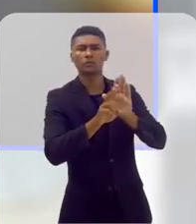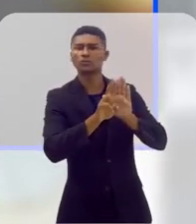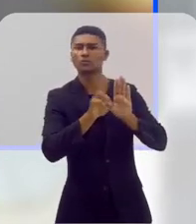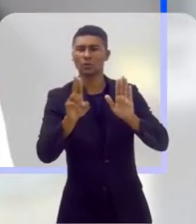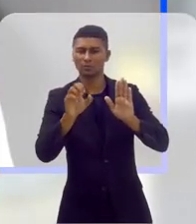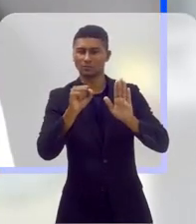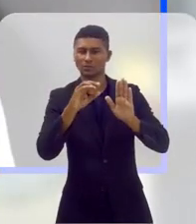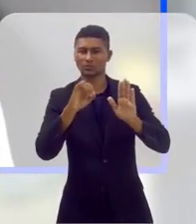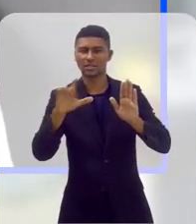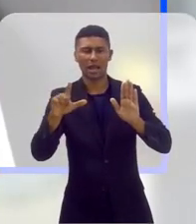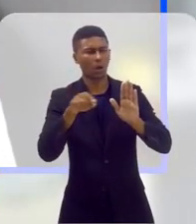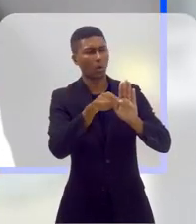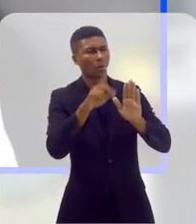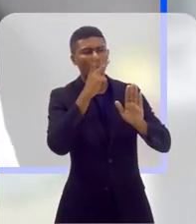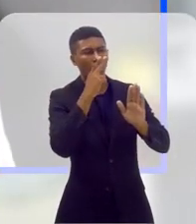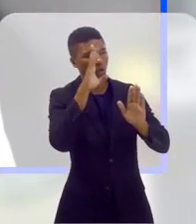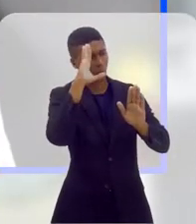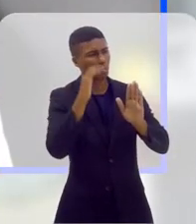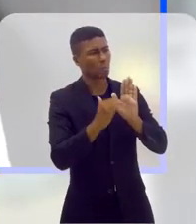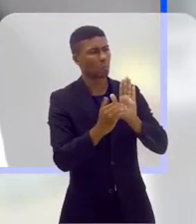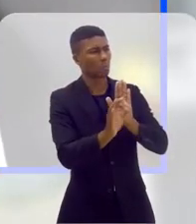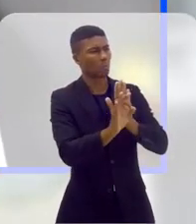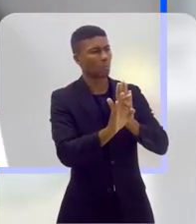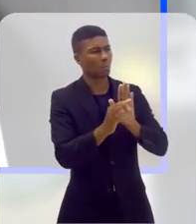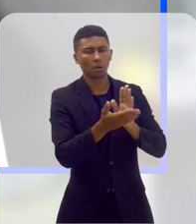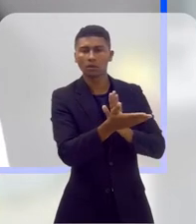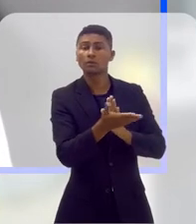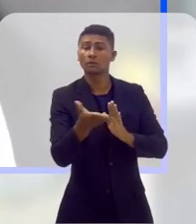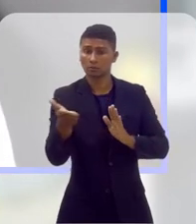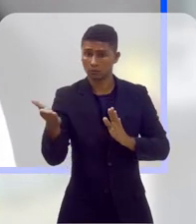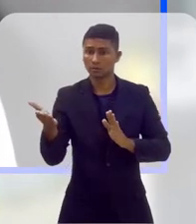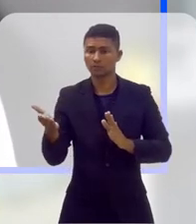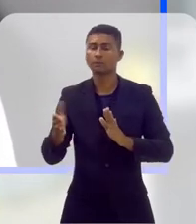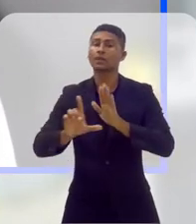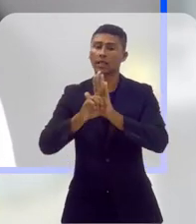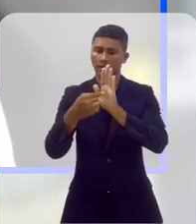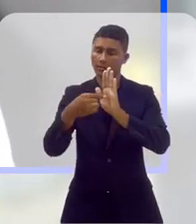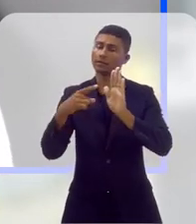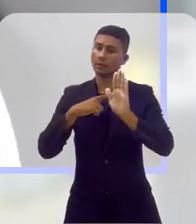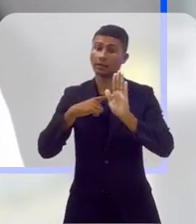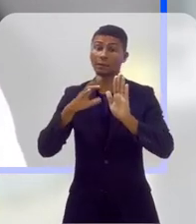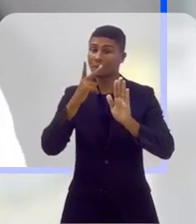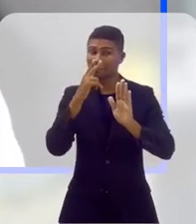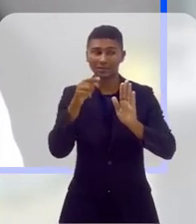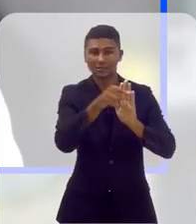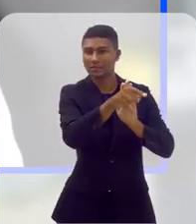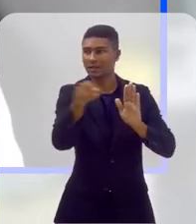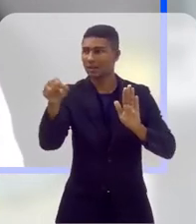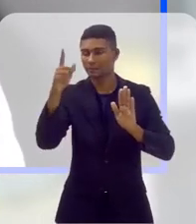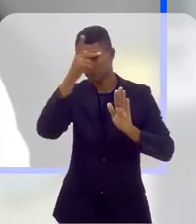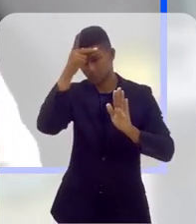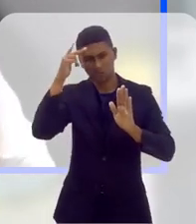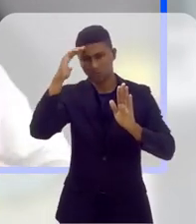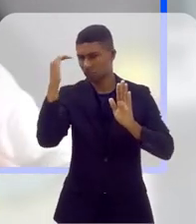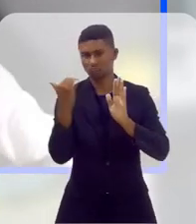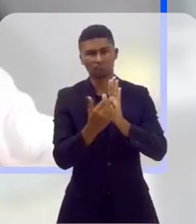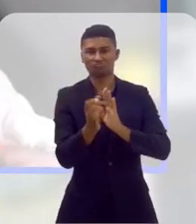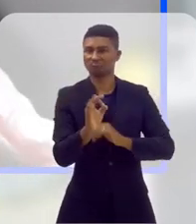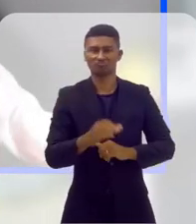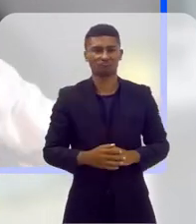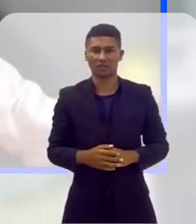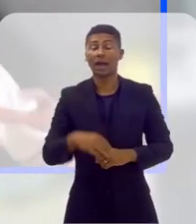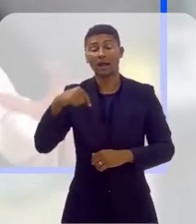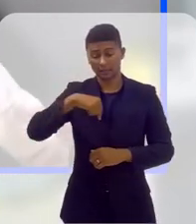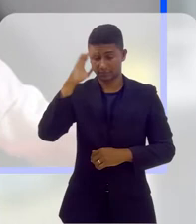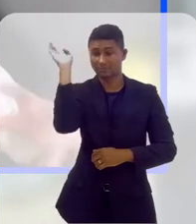social. Então, não é porque a lei existe que ela efetivamente vai ser obedecida. Isso é a tradição do Brasil. Nós temos aquele